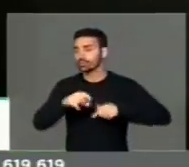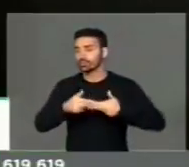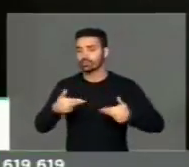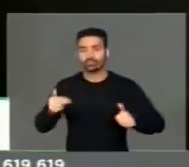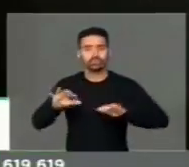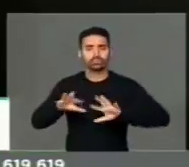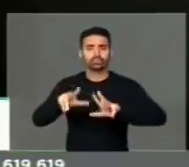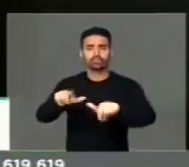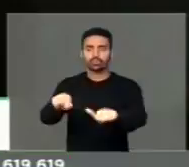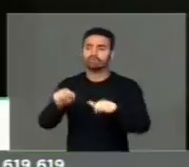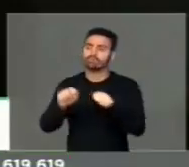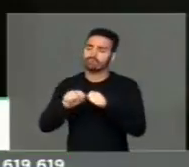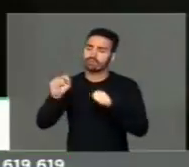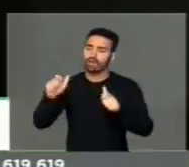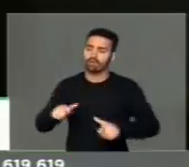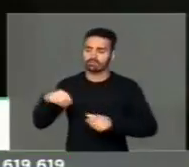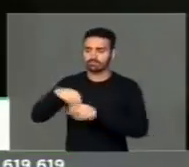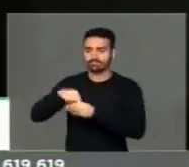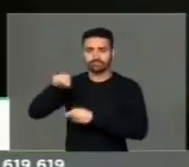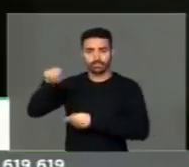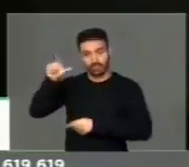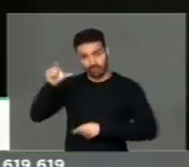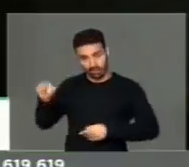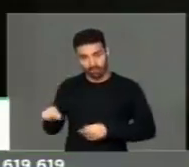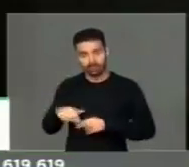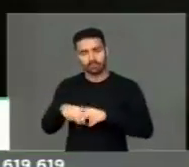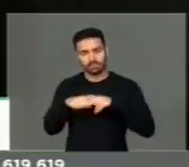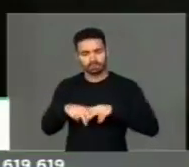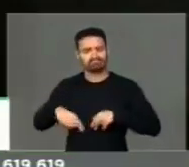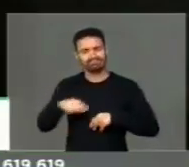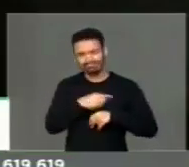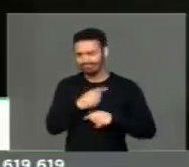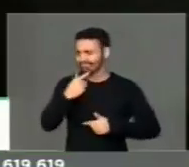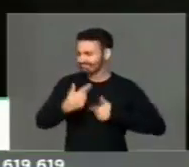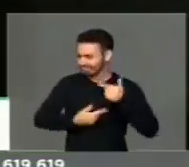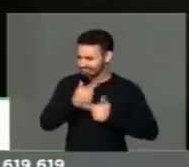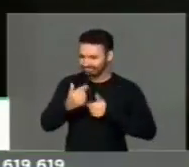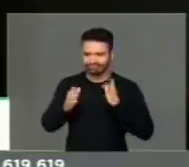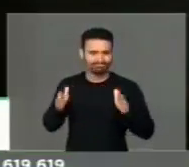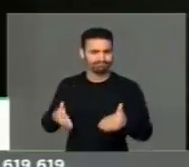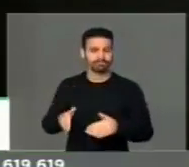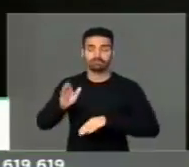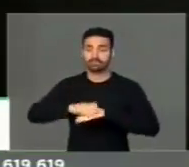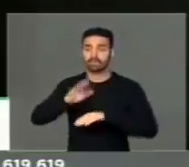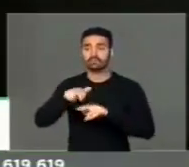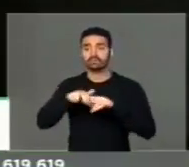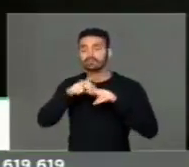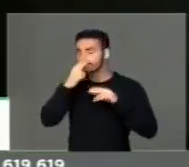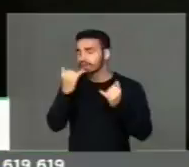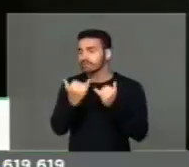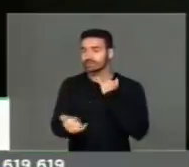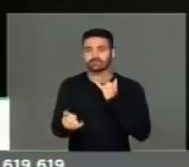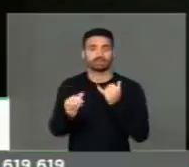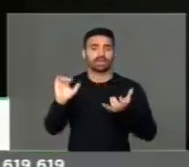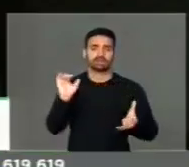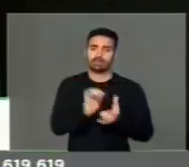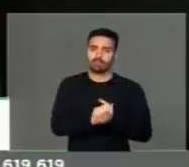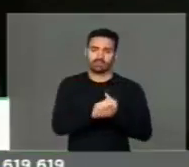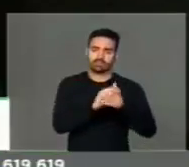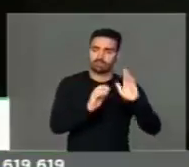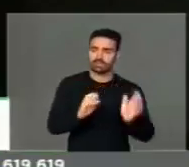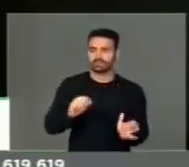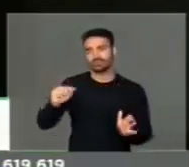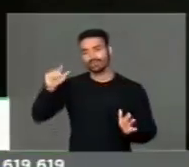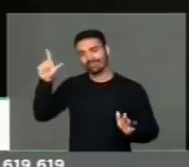tudo aquilo que é Made in Italy. Então, nós temos nos dedicado muito a isso. E esse casamento entre o Brasil e Itália é muito importante,